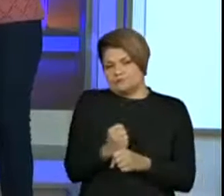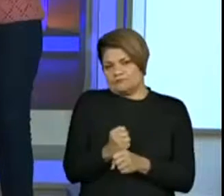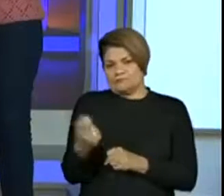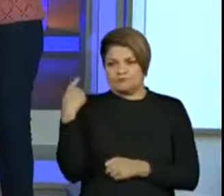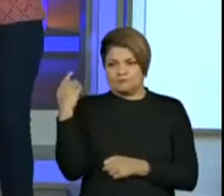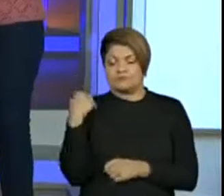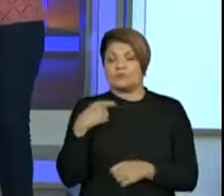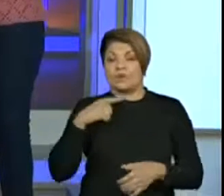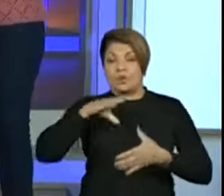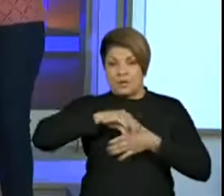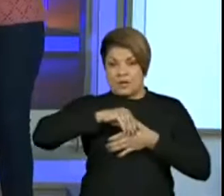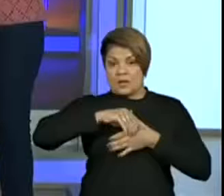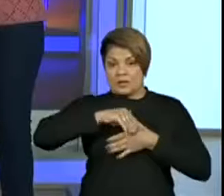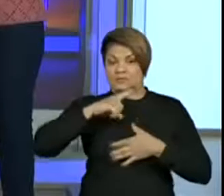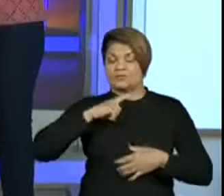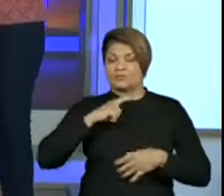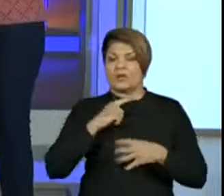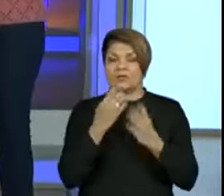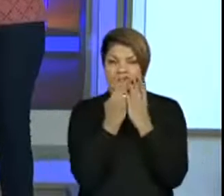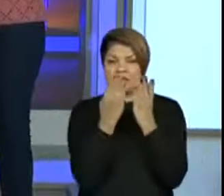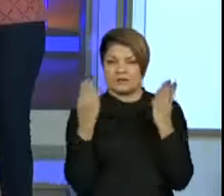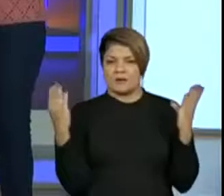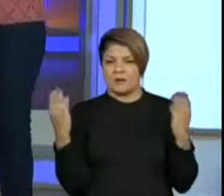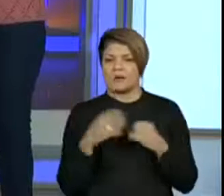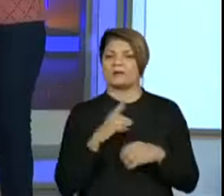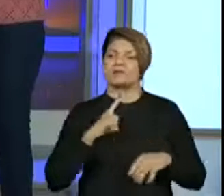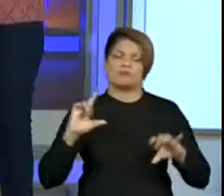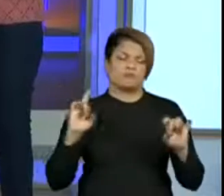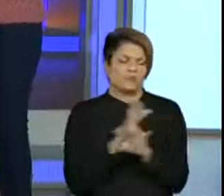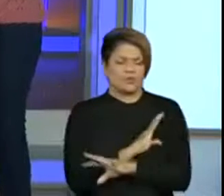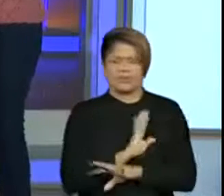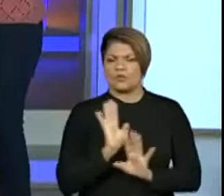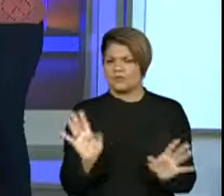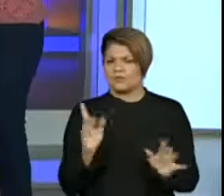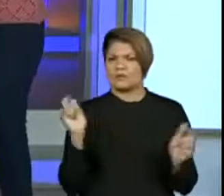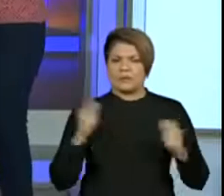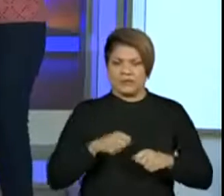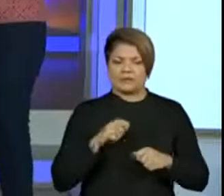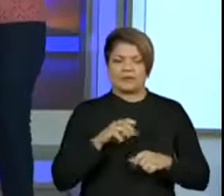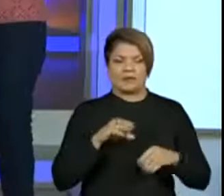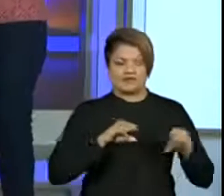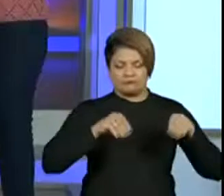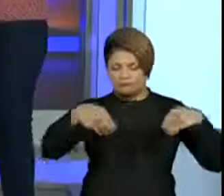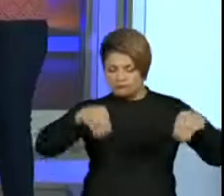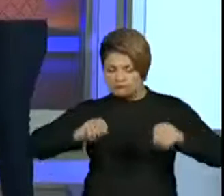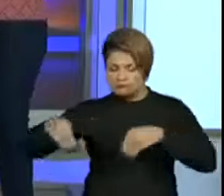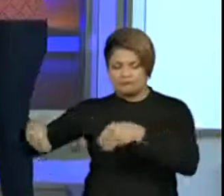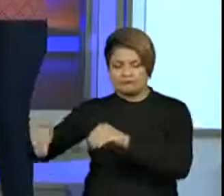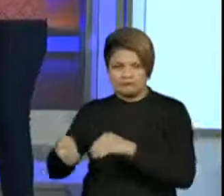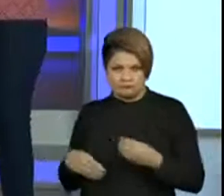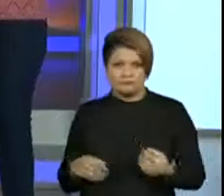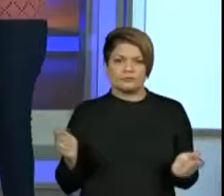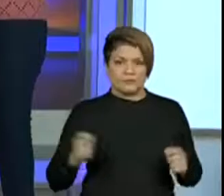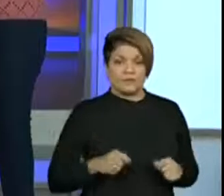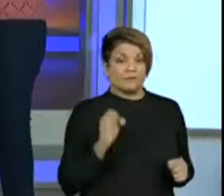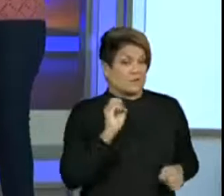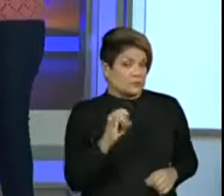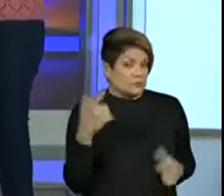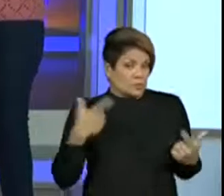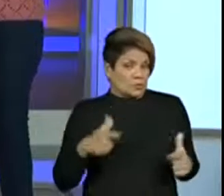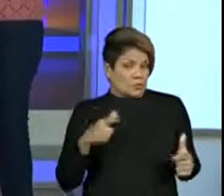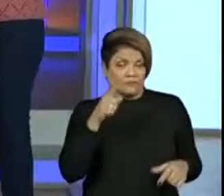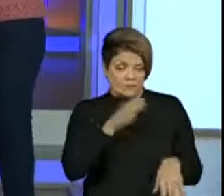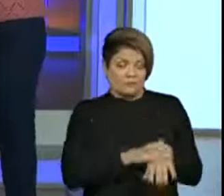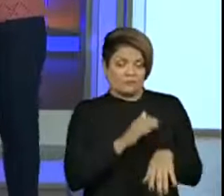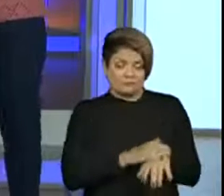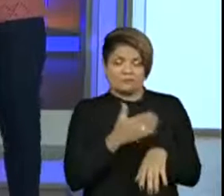os alunos que tiverem esse material em mãos já tem as cartelas prontas para poder manipular, né professora? Exatamente. E quem não tiver pode fazer também, né